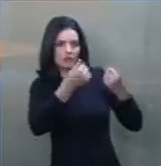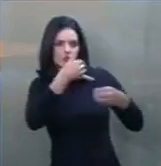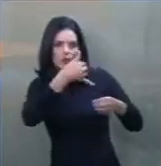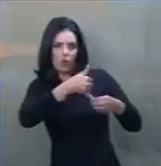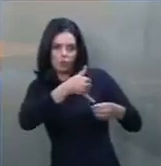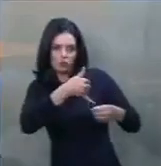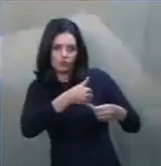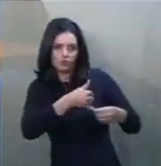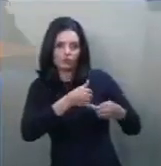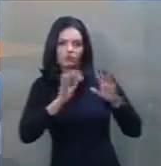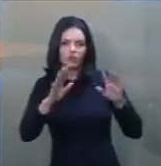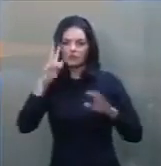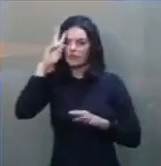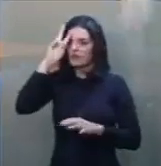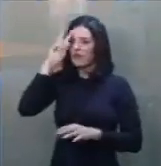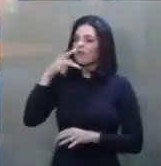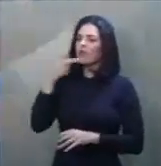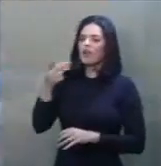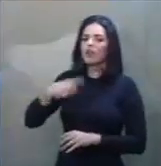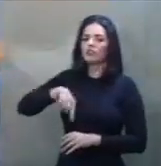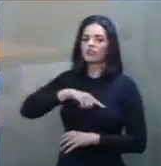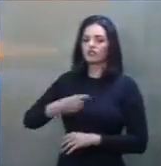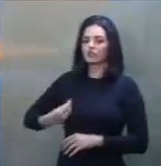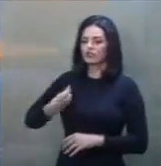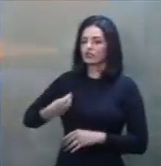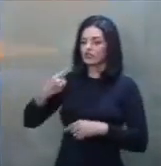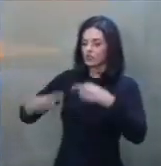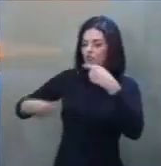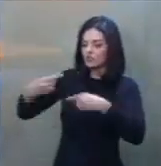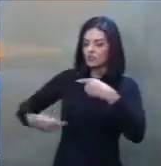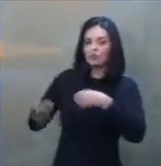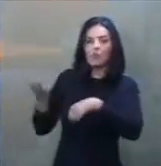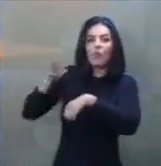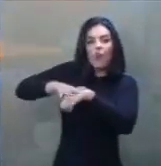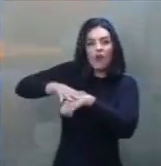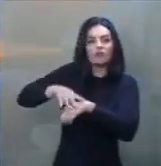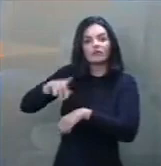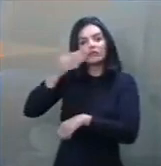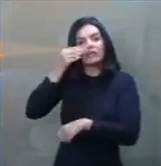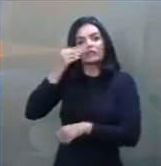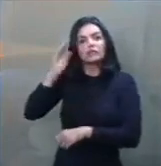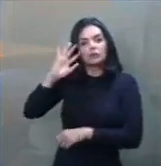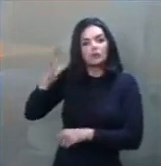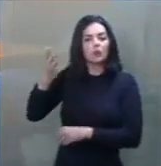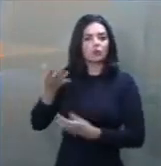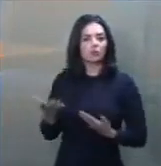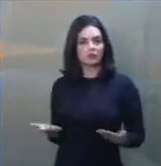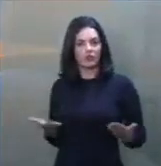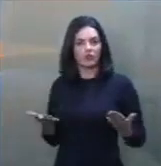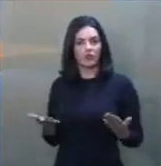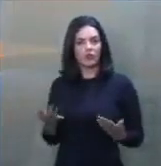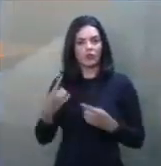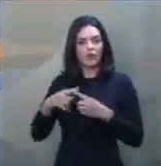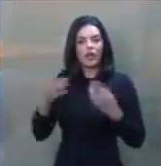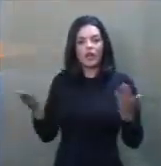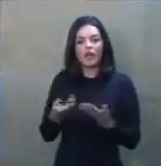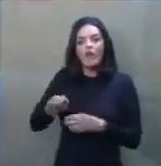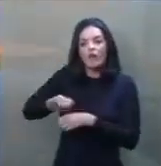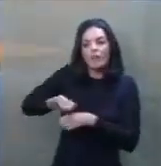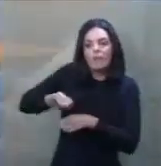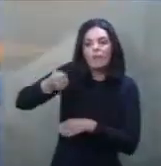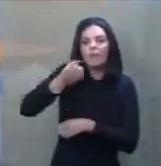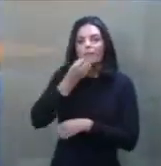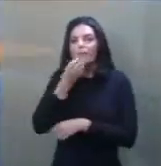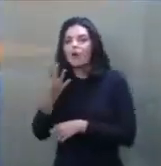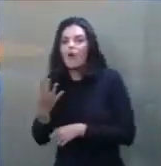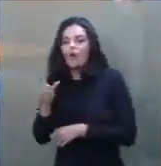É bom lembrar que nós estamos aqui discutindo pela quarta vez uma tentativa de solução com agora benefícios, com